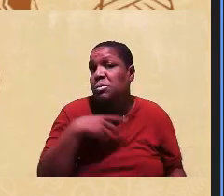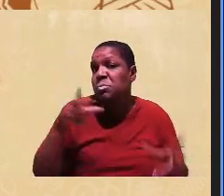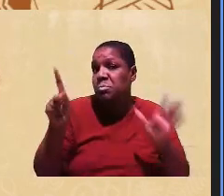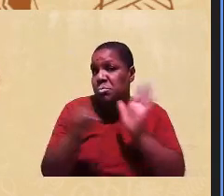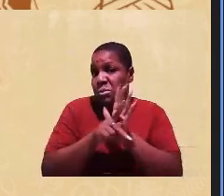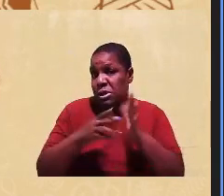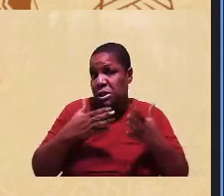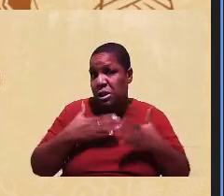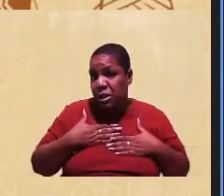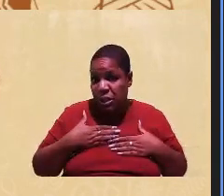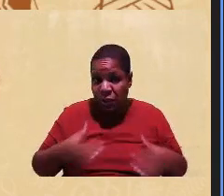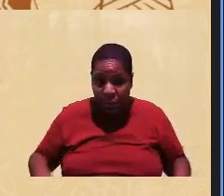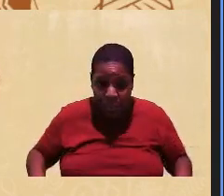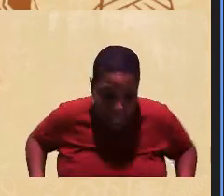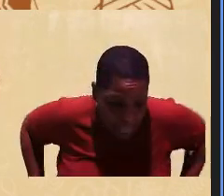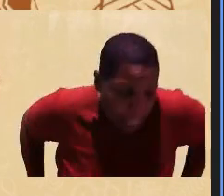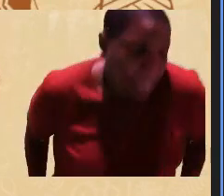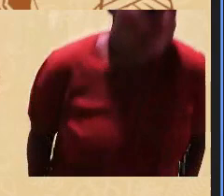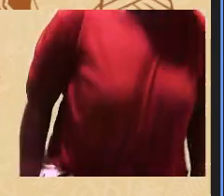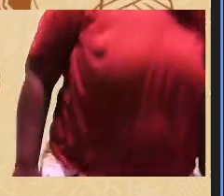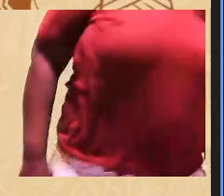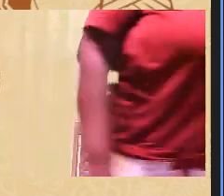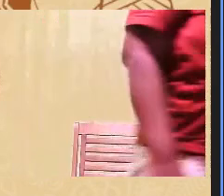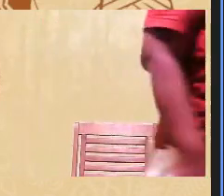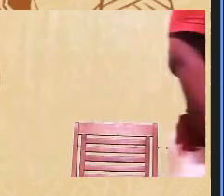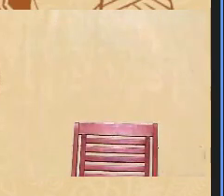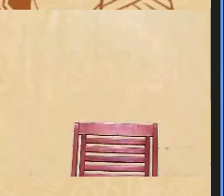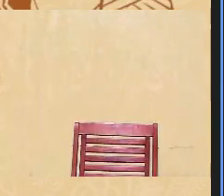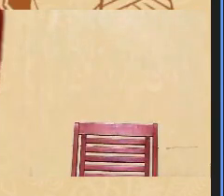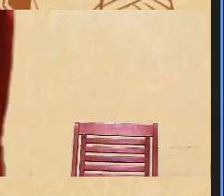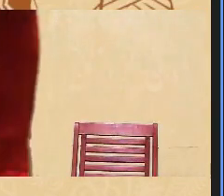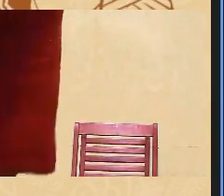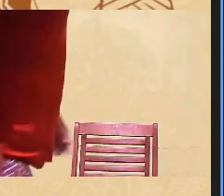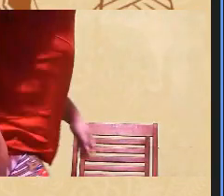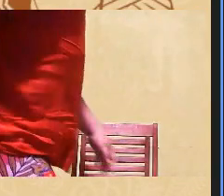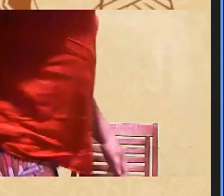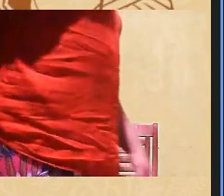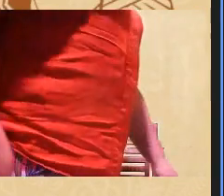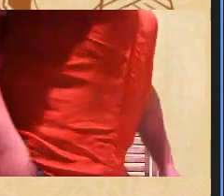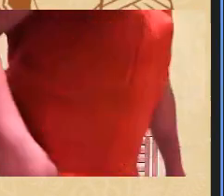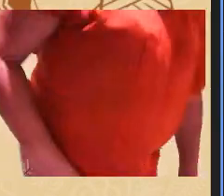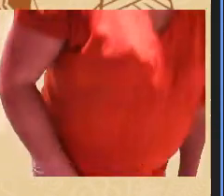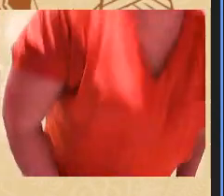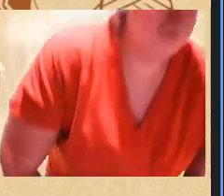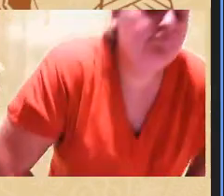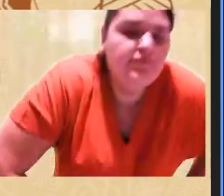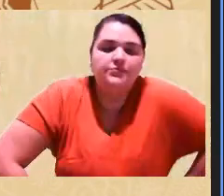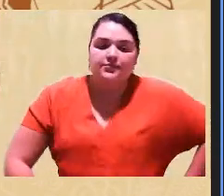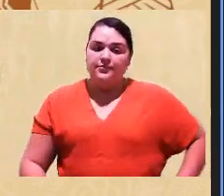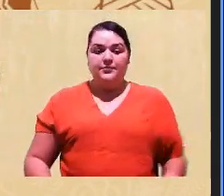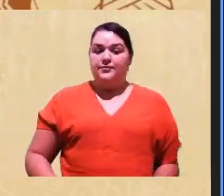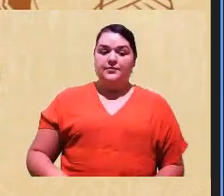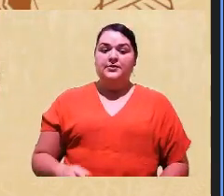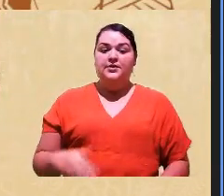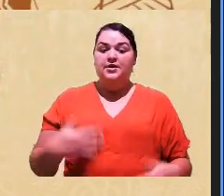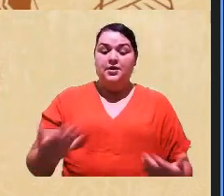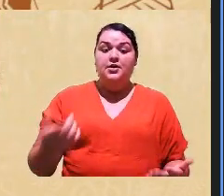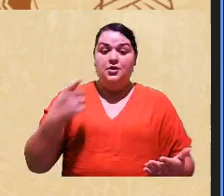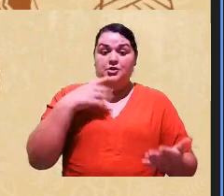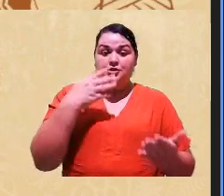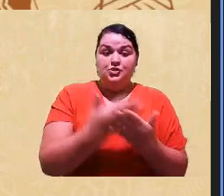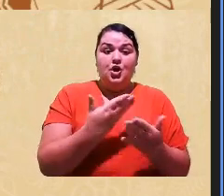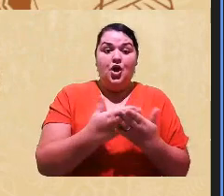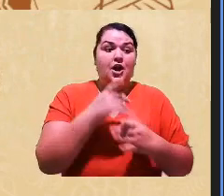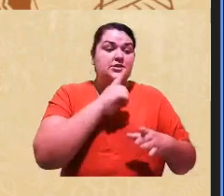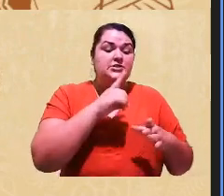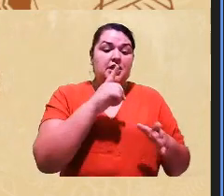Que eu tenho os jovens que estão indo para o ensino médio e vêm procurar na minha sala para saber se eles são negros? E estão em escolas de excelência? Escola de excelência é